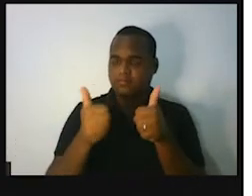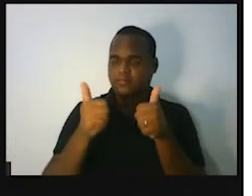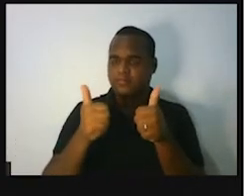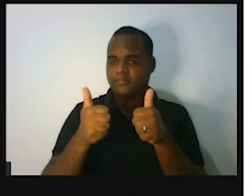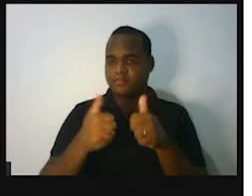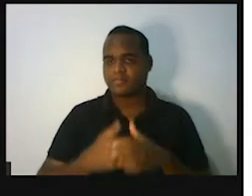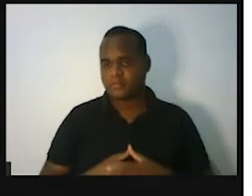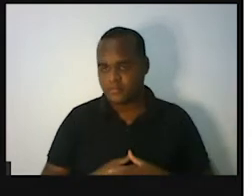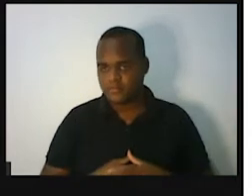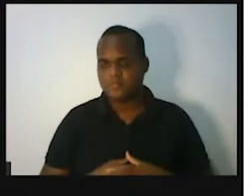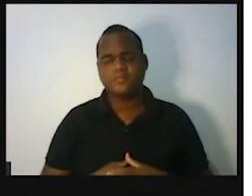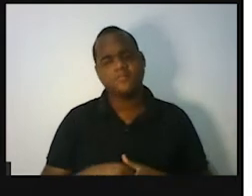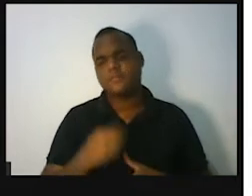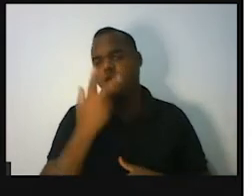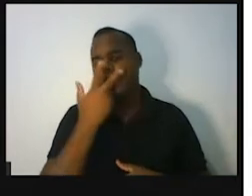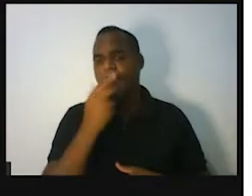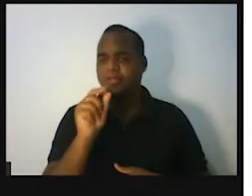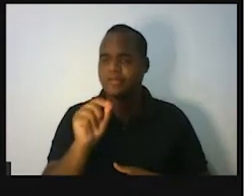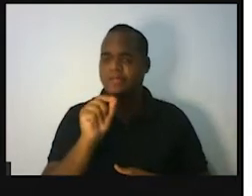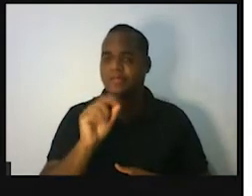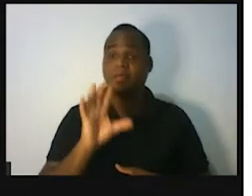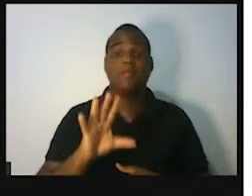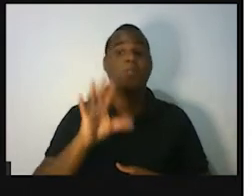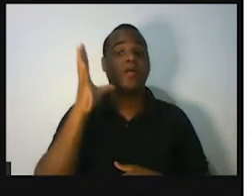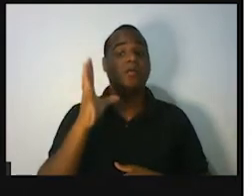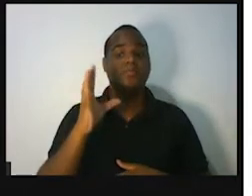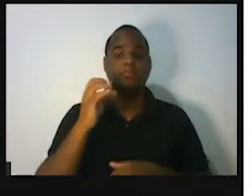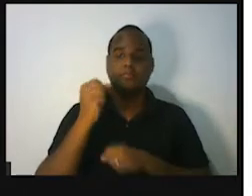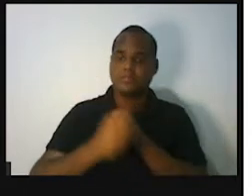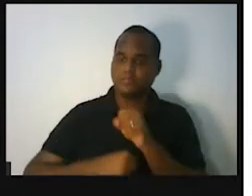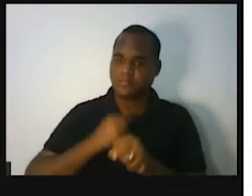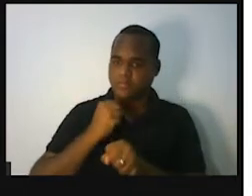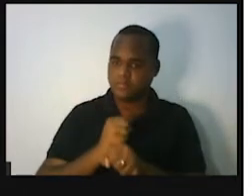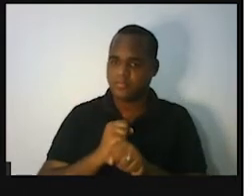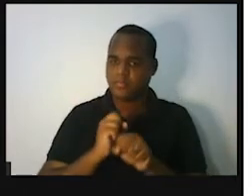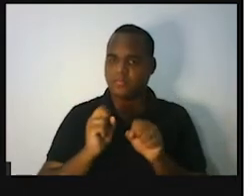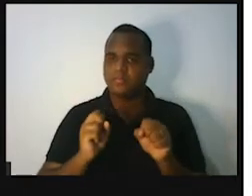E digamos que em um determinado ano, certo?